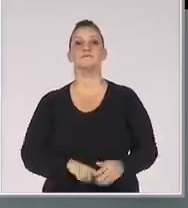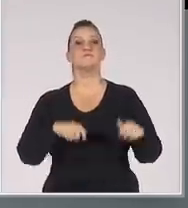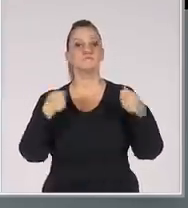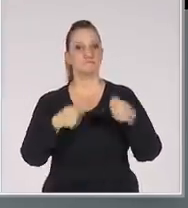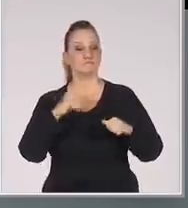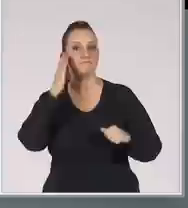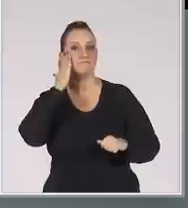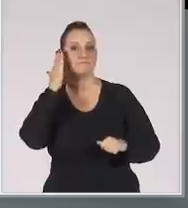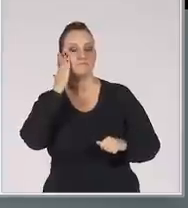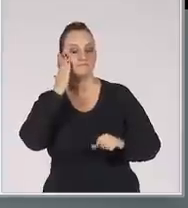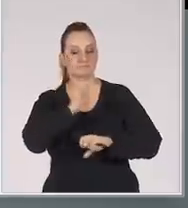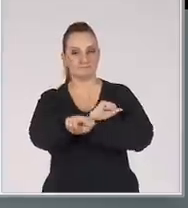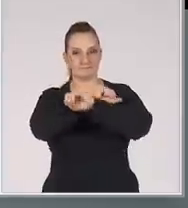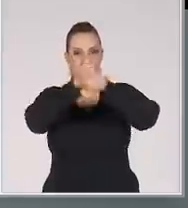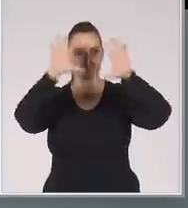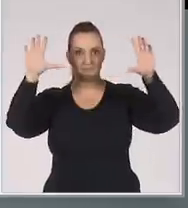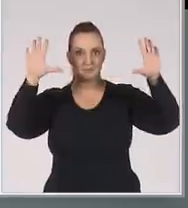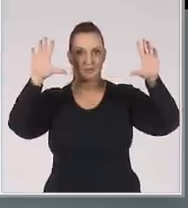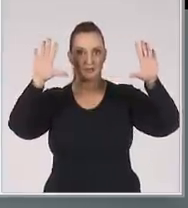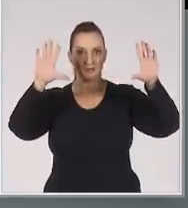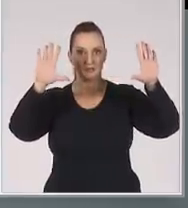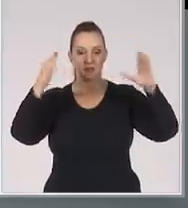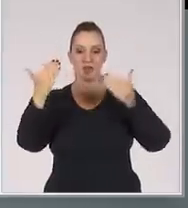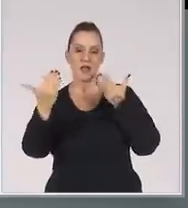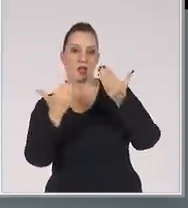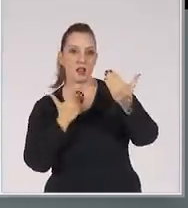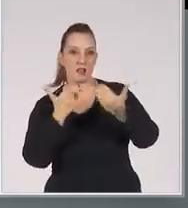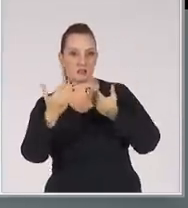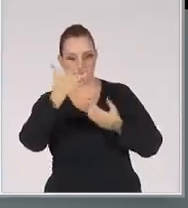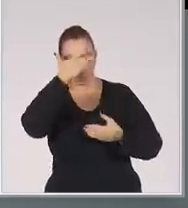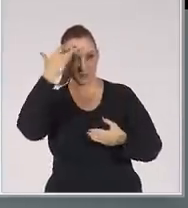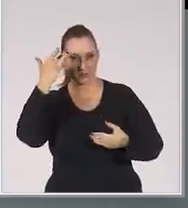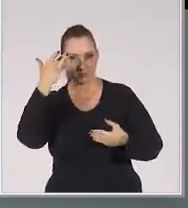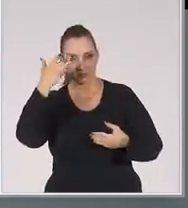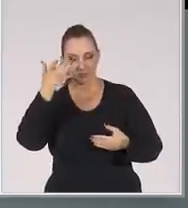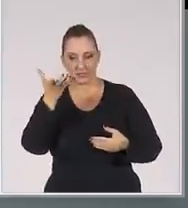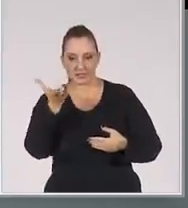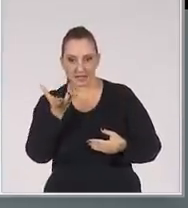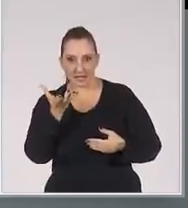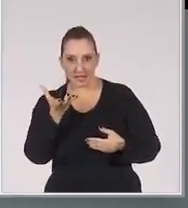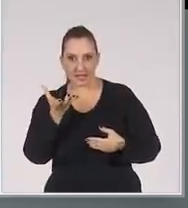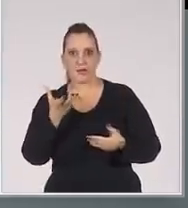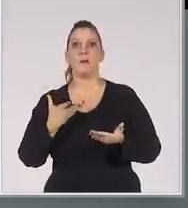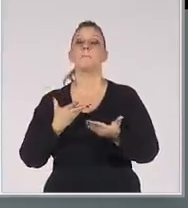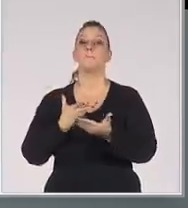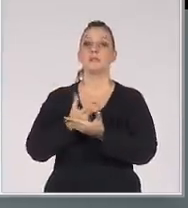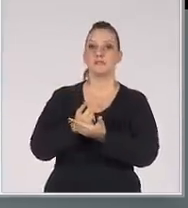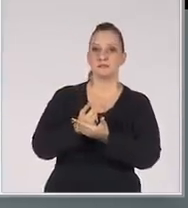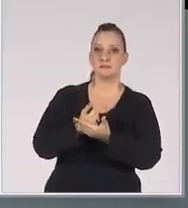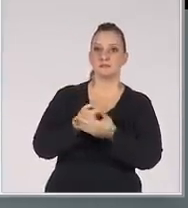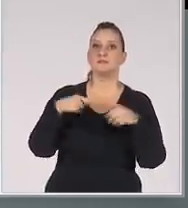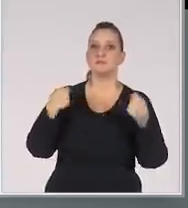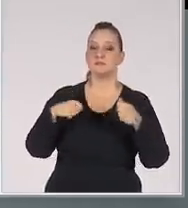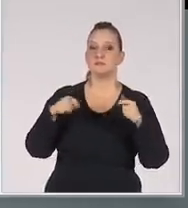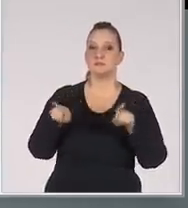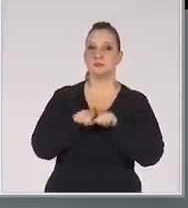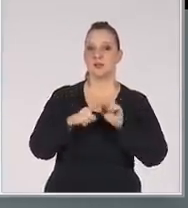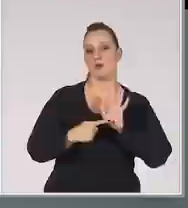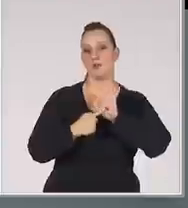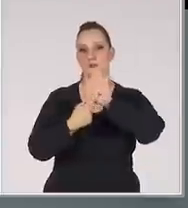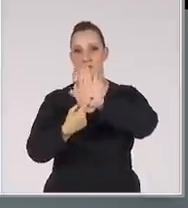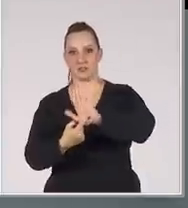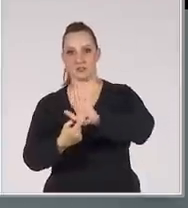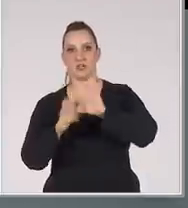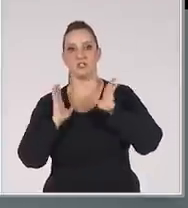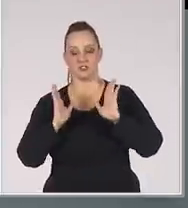ainda saber estabelecer claramente As relações entre o que o cliente procura e precisa E o que está sendo oferecido